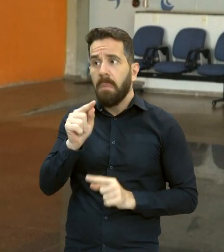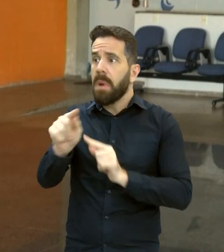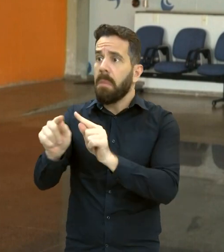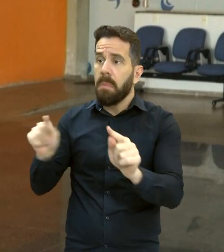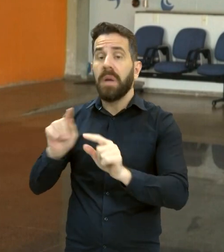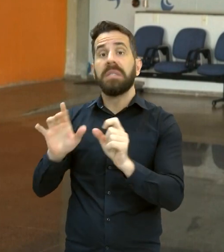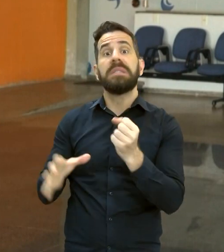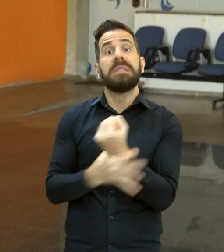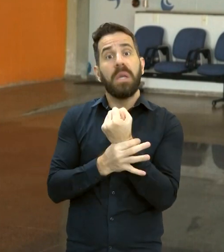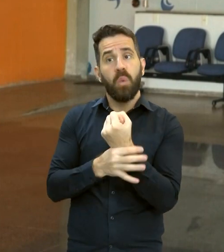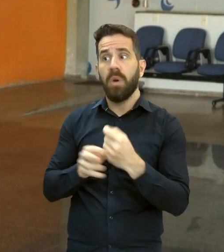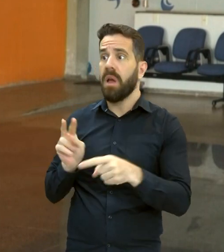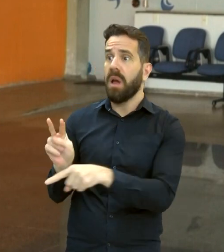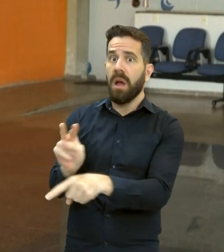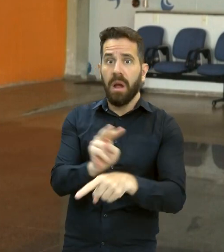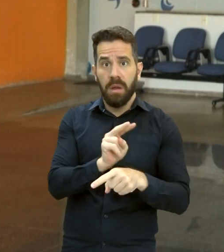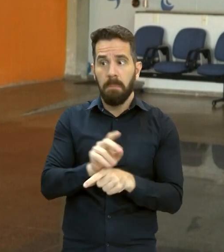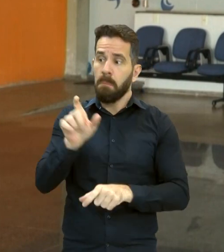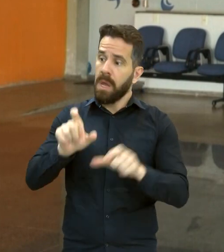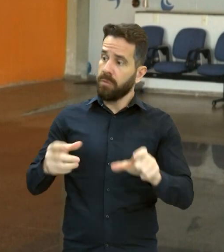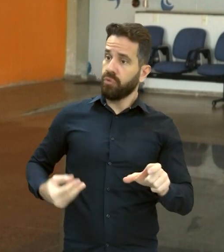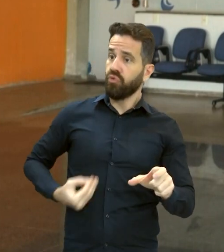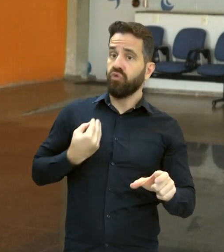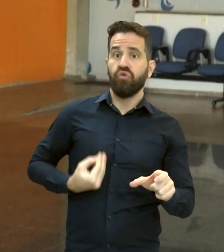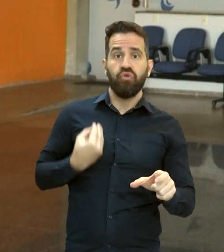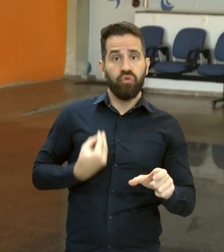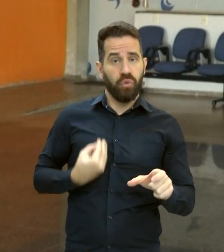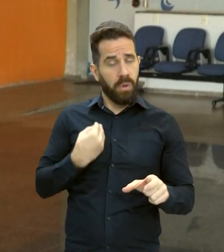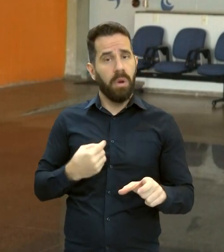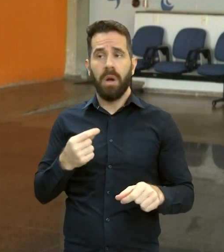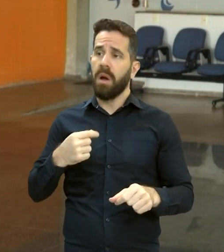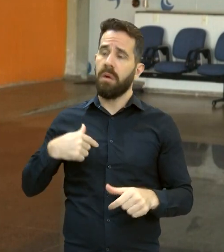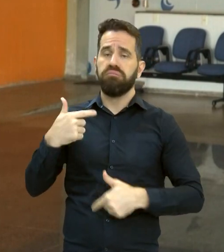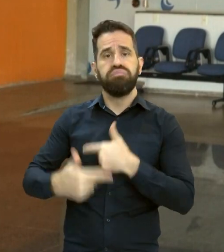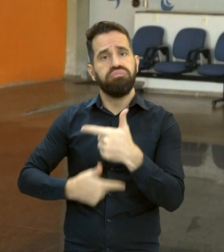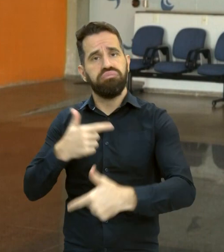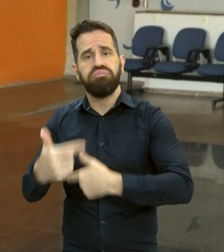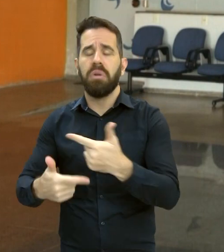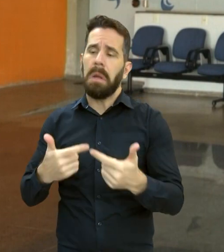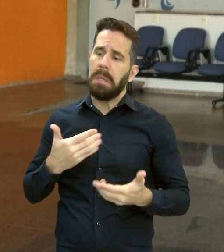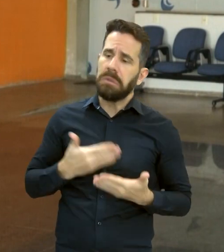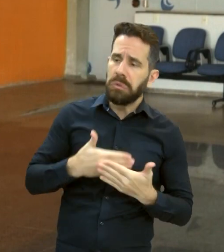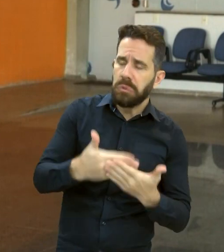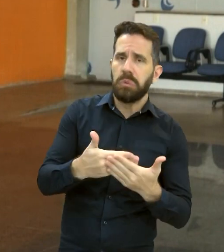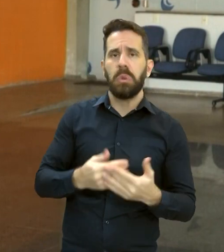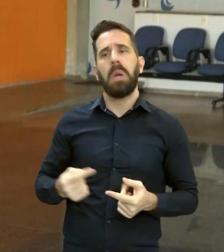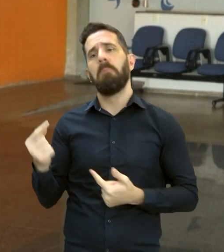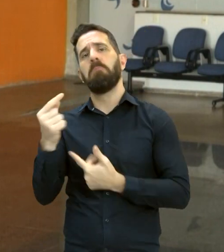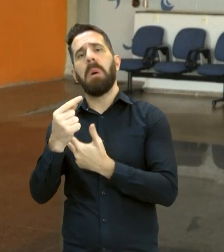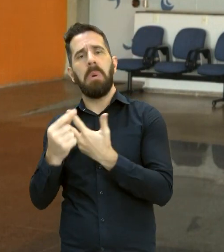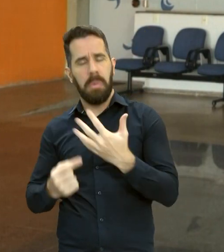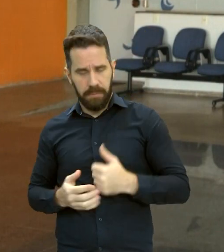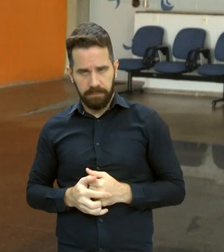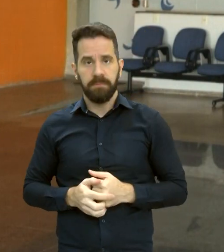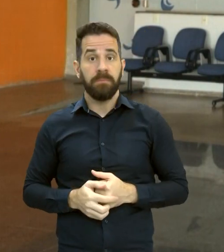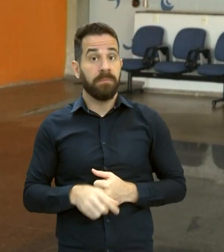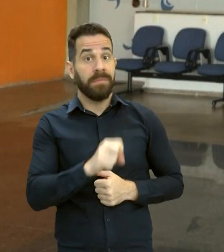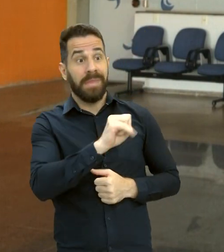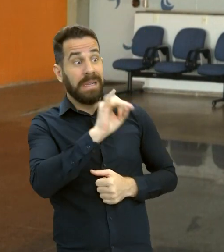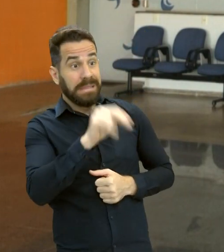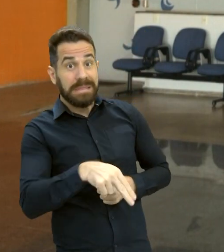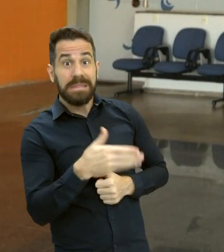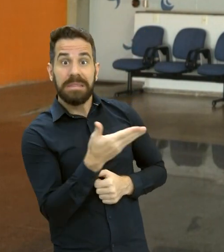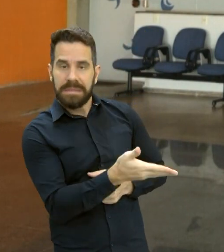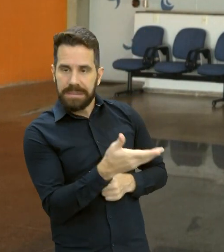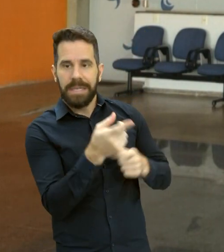por pleno exercício de seus direitos individuais e coletivos. Então, a SIM é